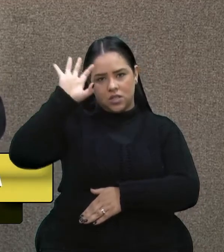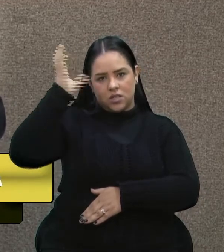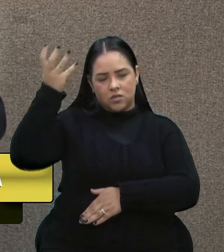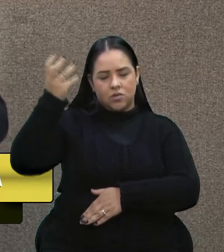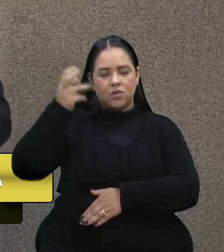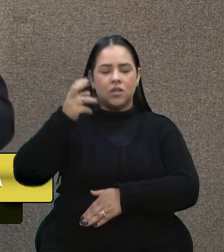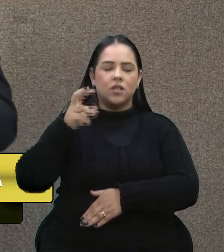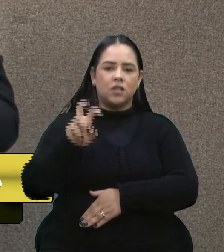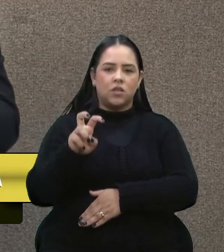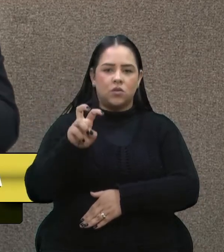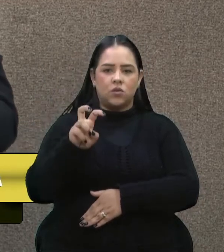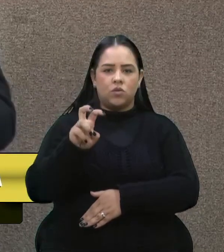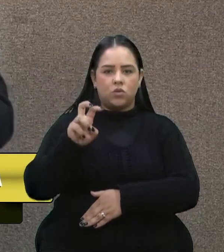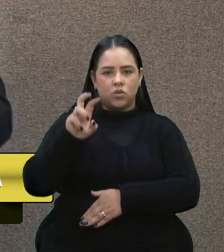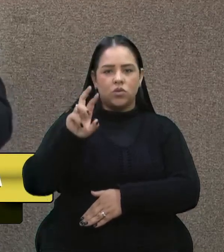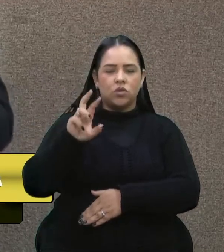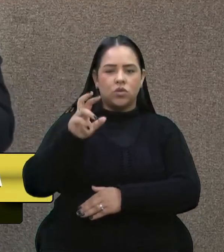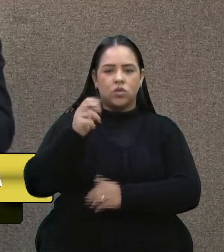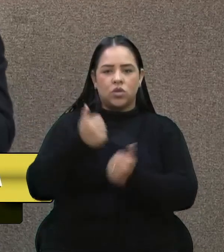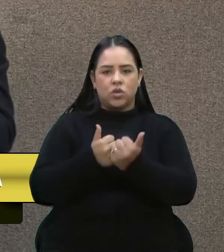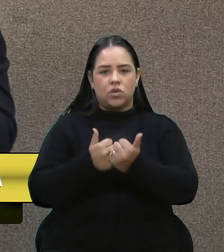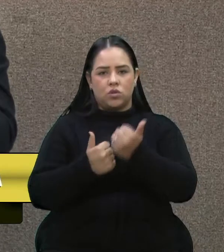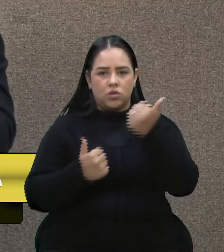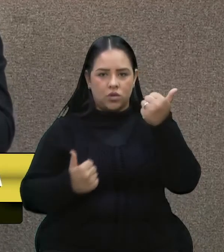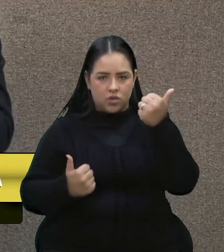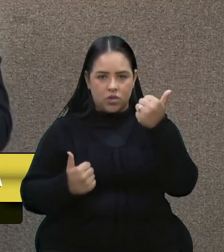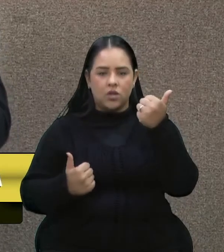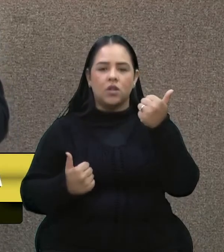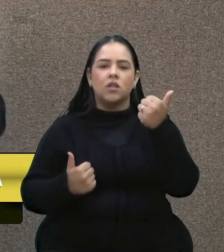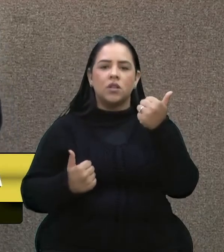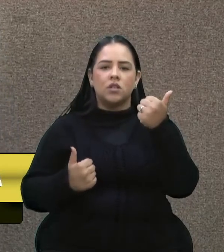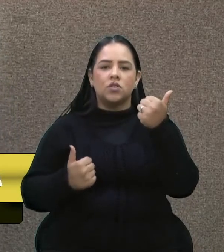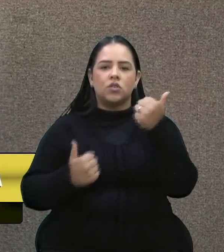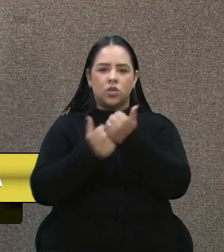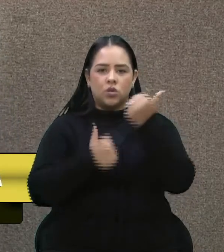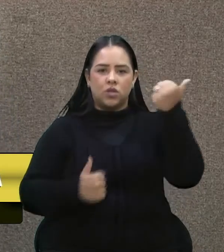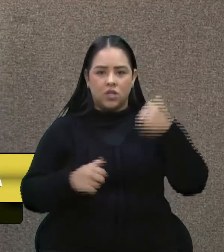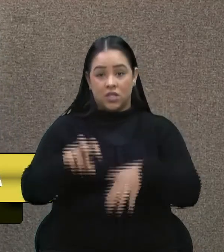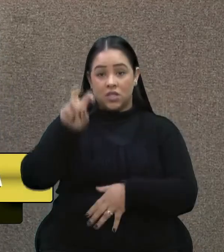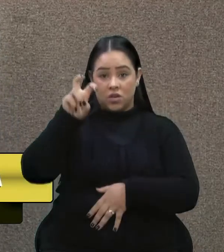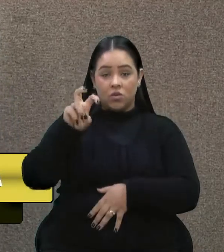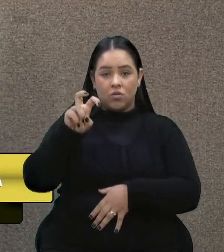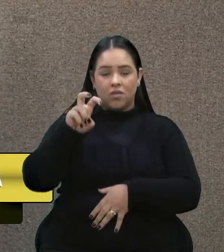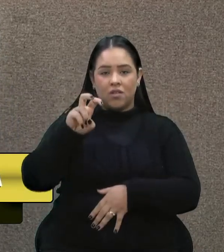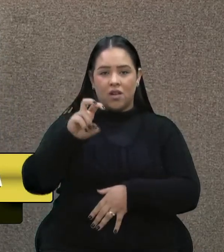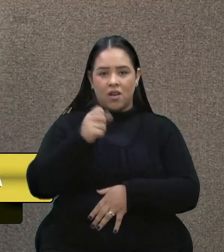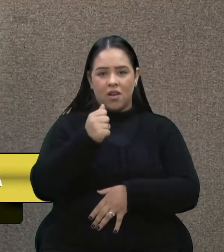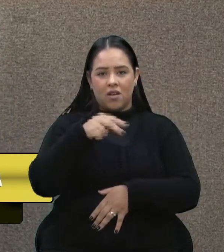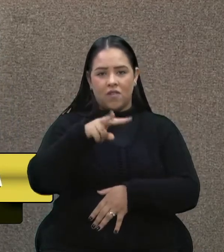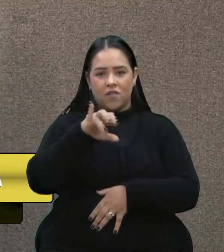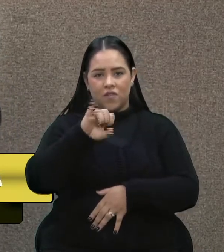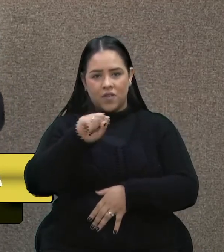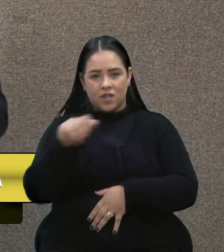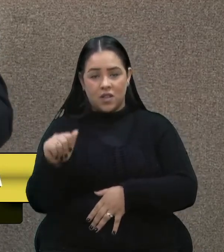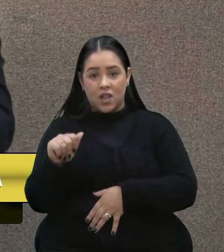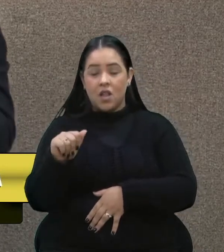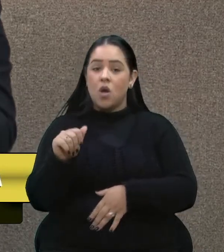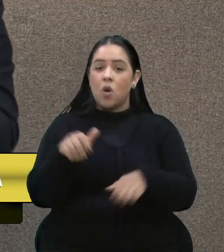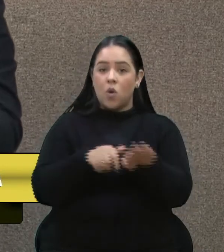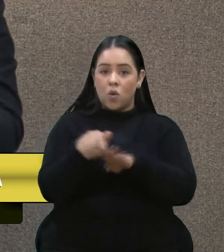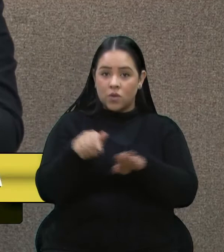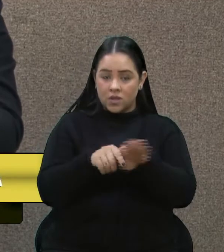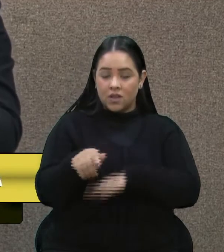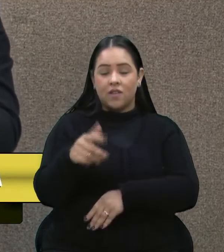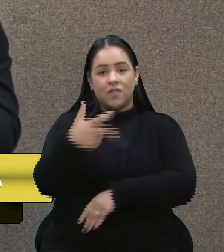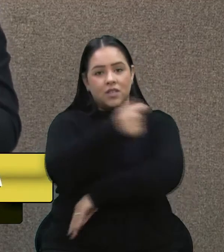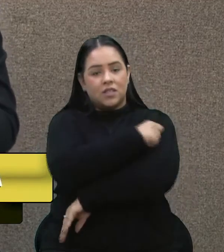cinco diretores da Anvisa, ou seja, unânime. Eles aconselham que os adolescentes se vacinem,